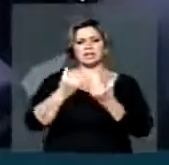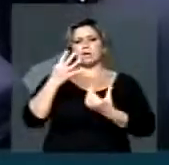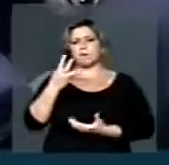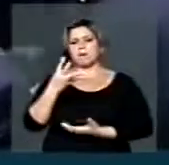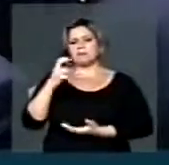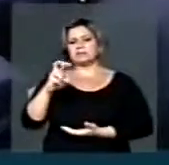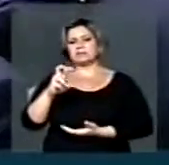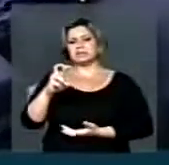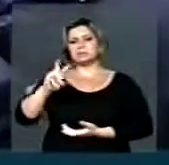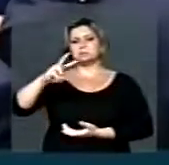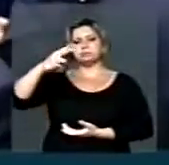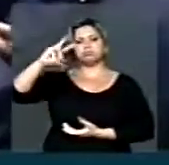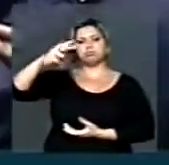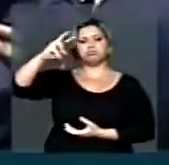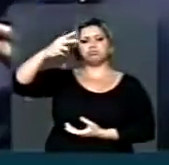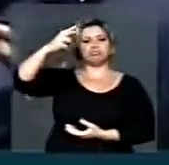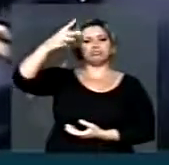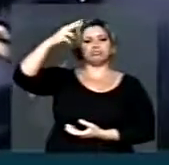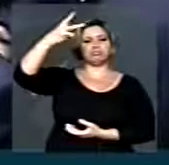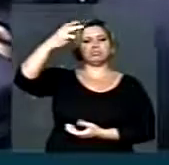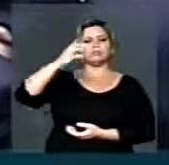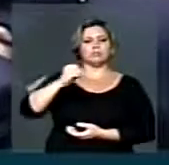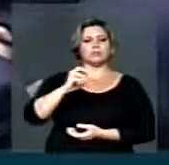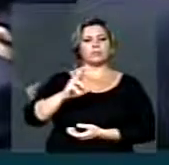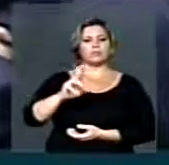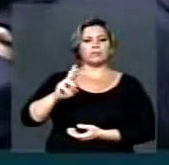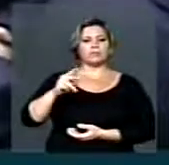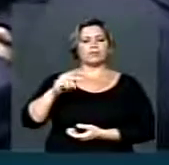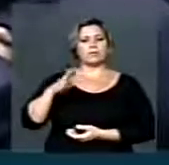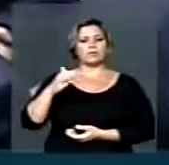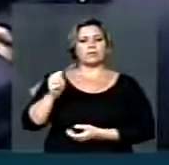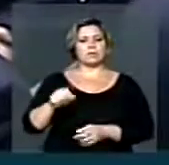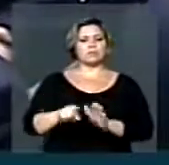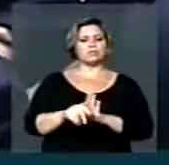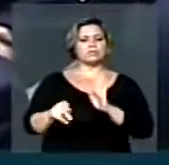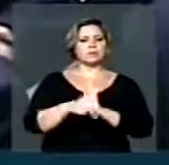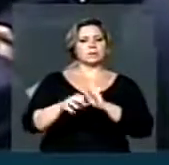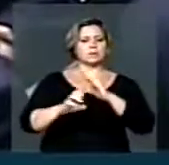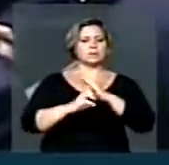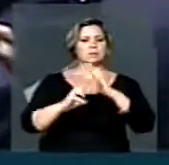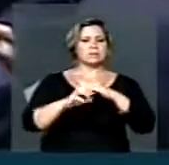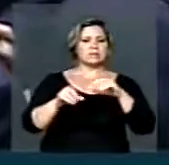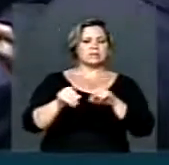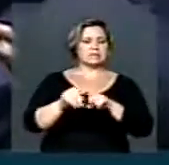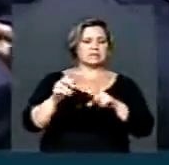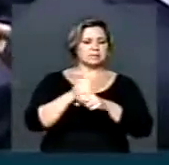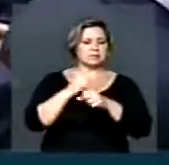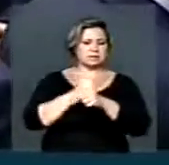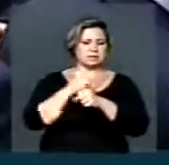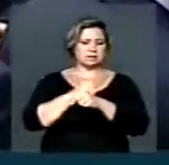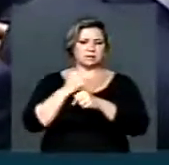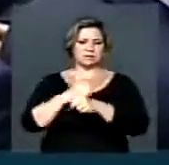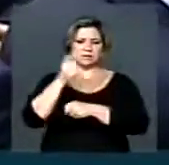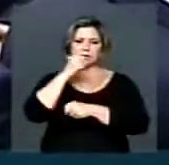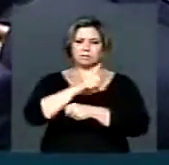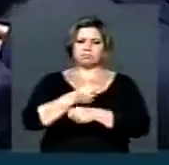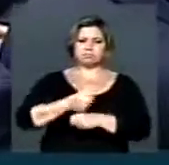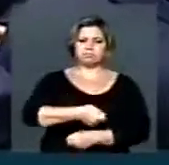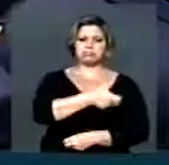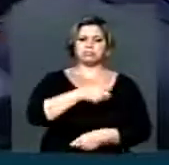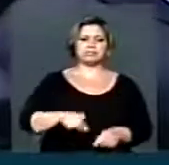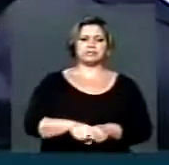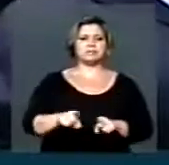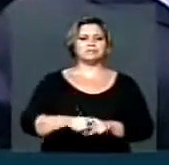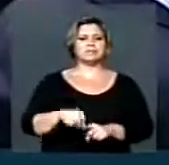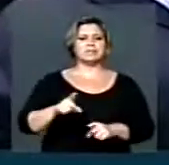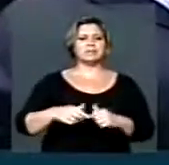mais, há corrupção, há direcionamento às grandes empreiteiras nas obras da Copa do Mundo, estamos há 60 dias